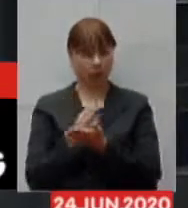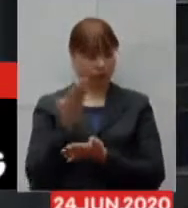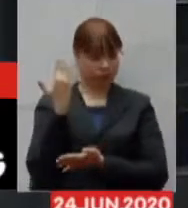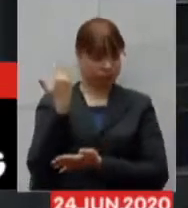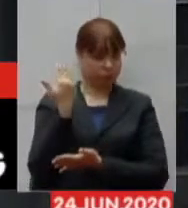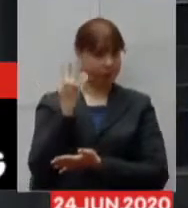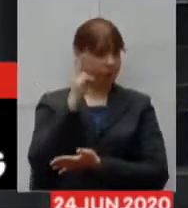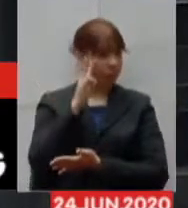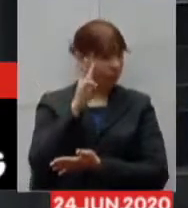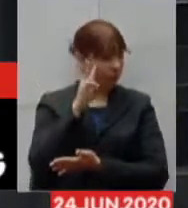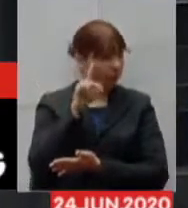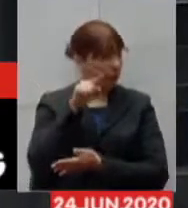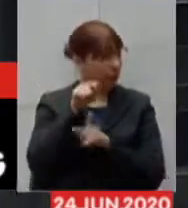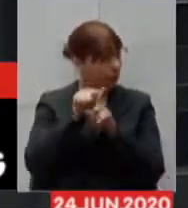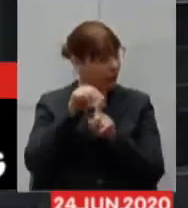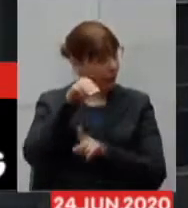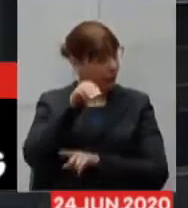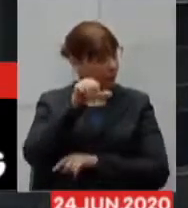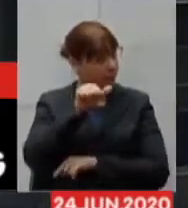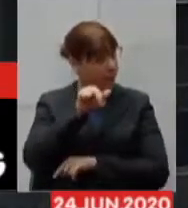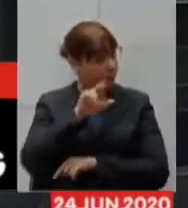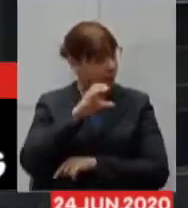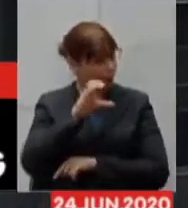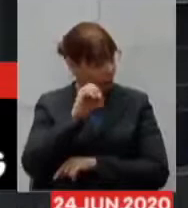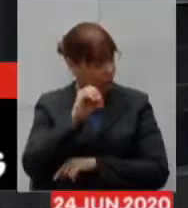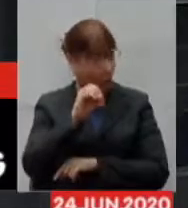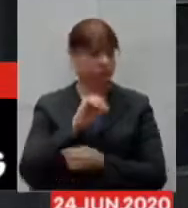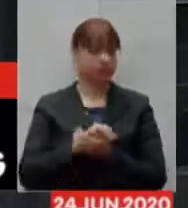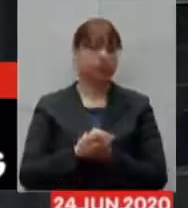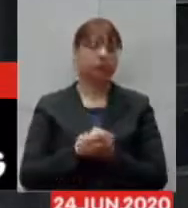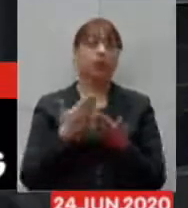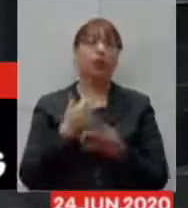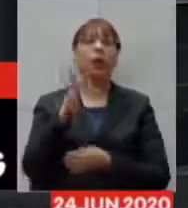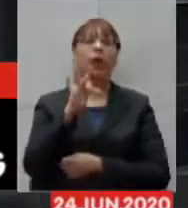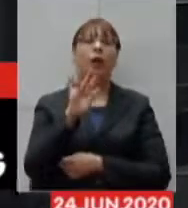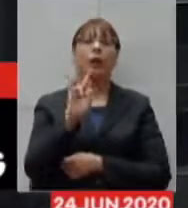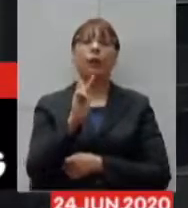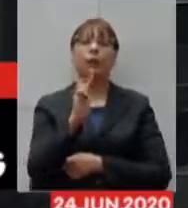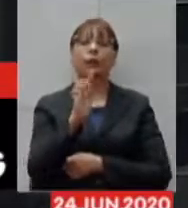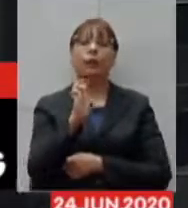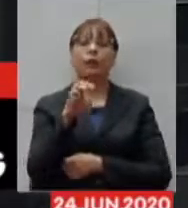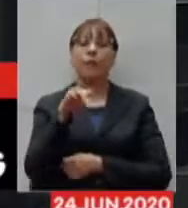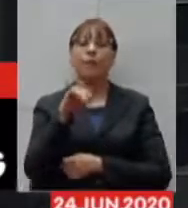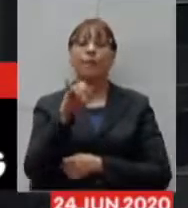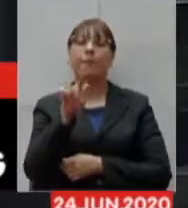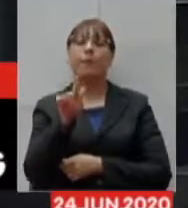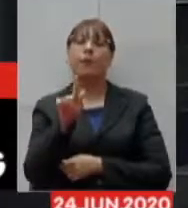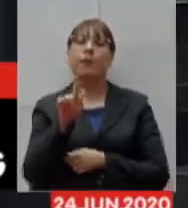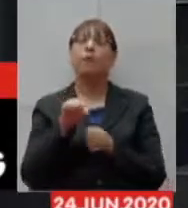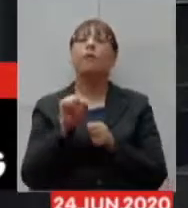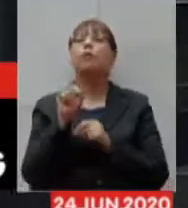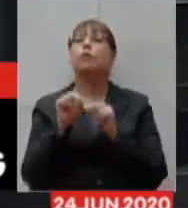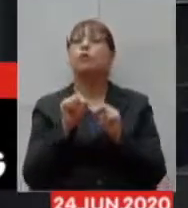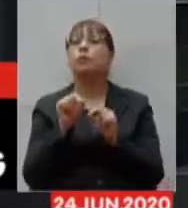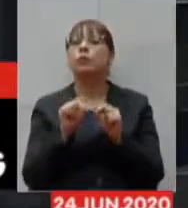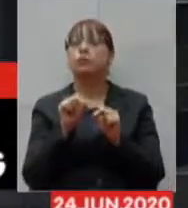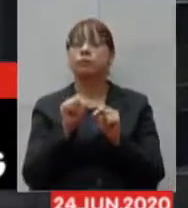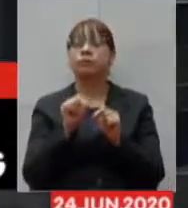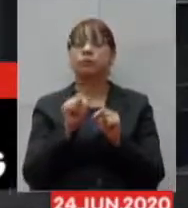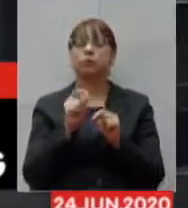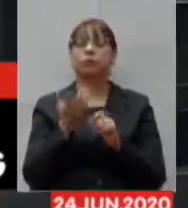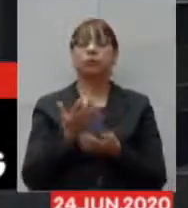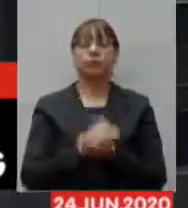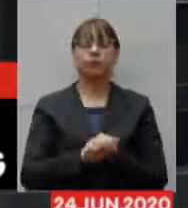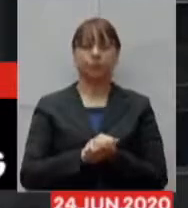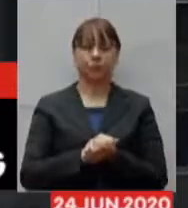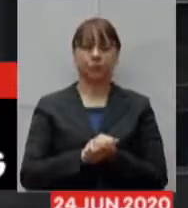lembrando que isso era em março, a FEMIG fez vários chamamentos